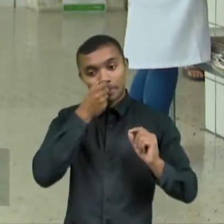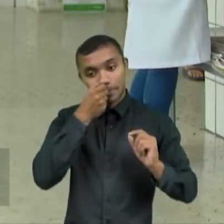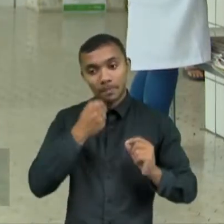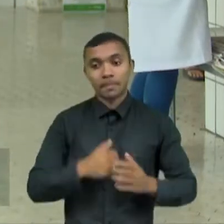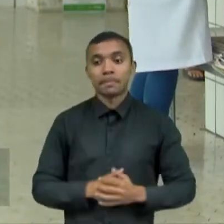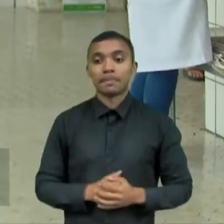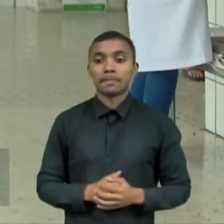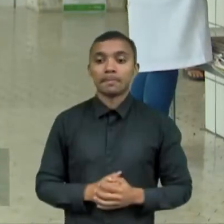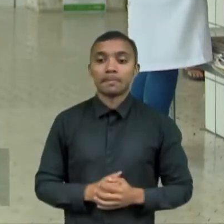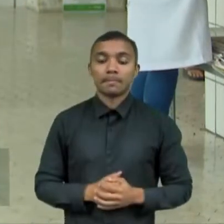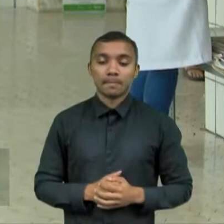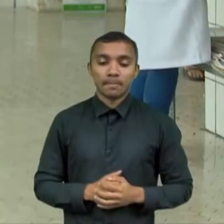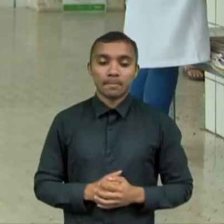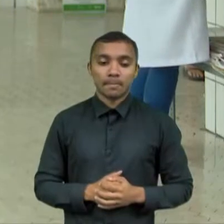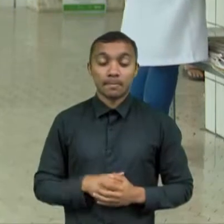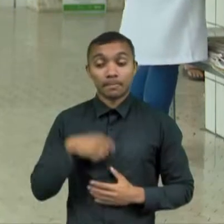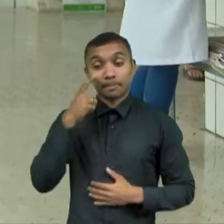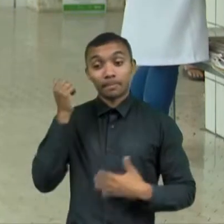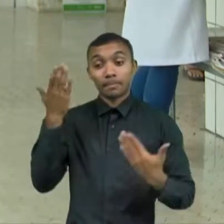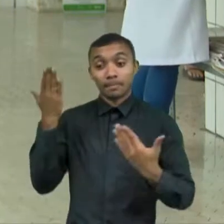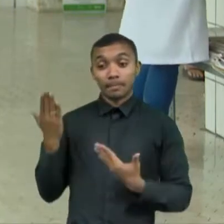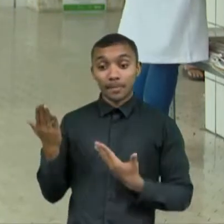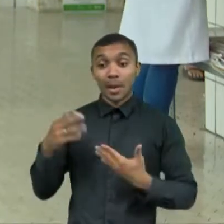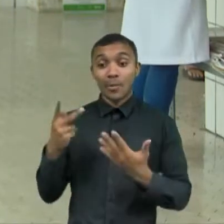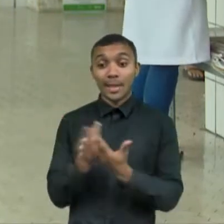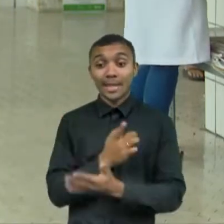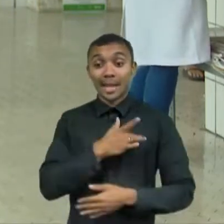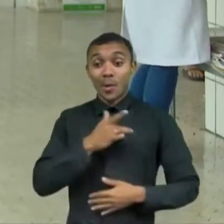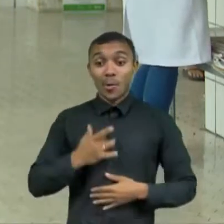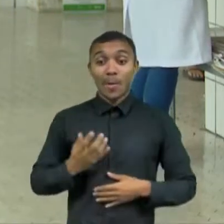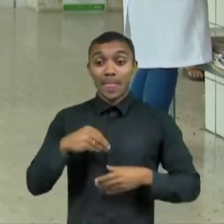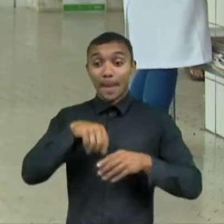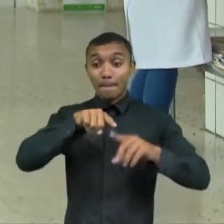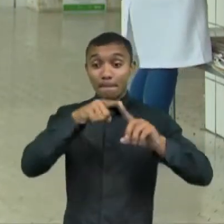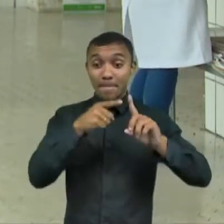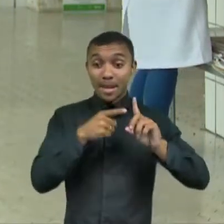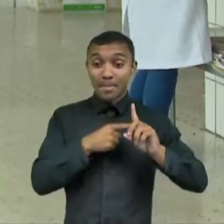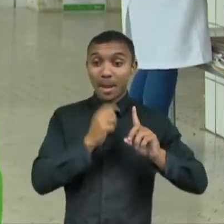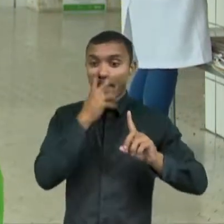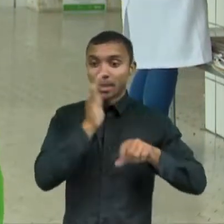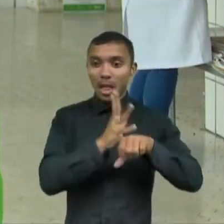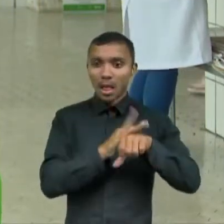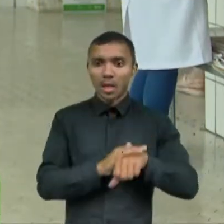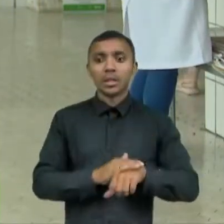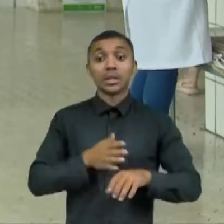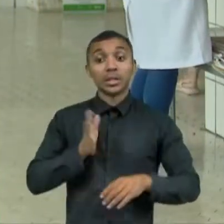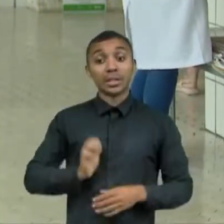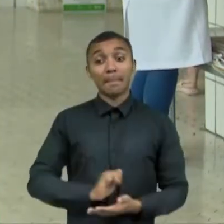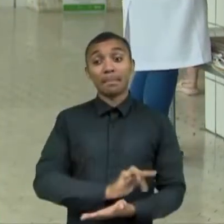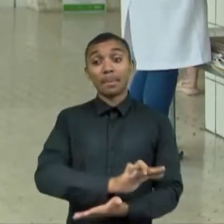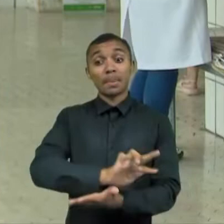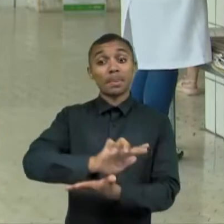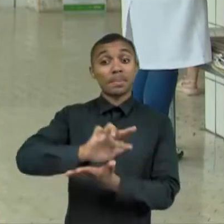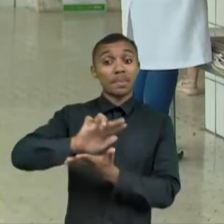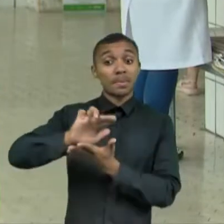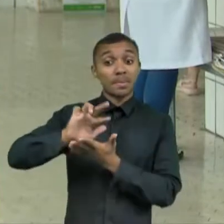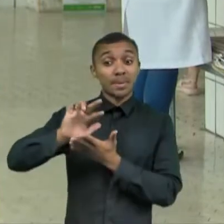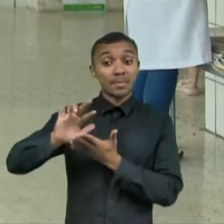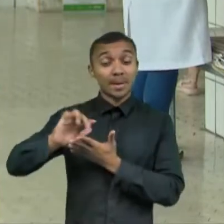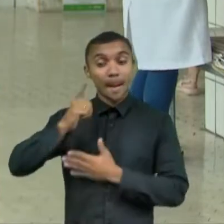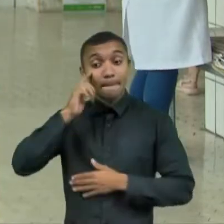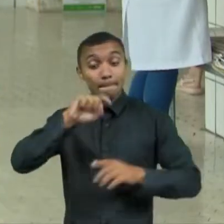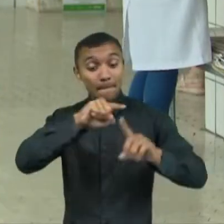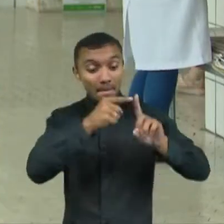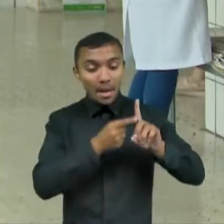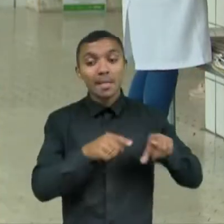gravidez. Ela afeta o bebê ainda no útero, podendo causar vários malefícios não só para os bebês, mas